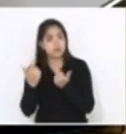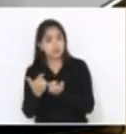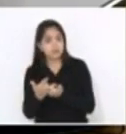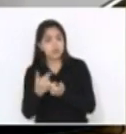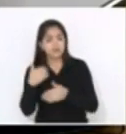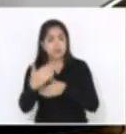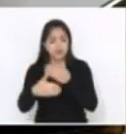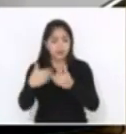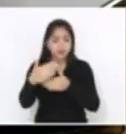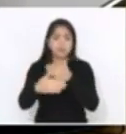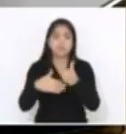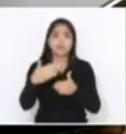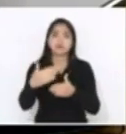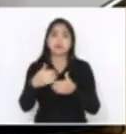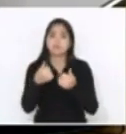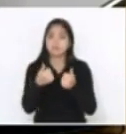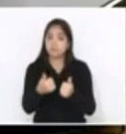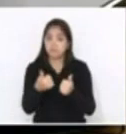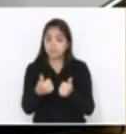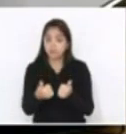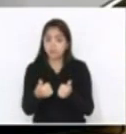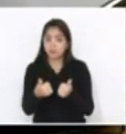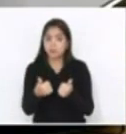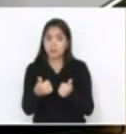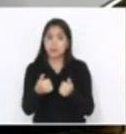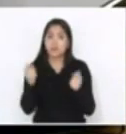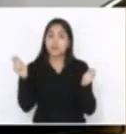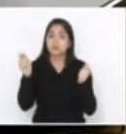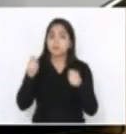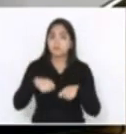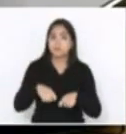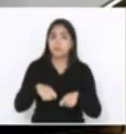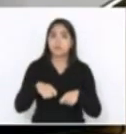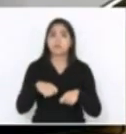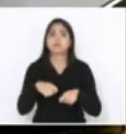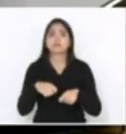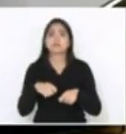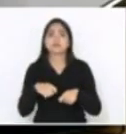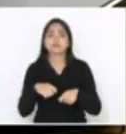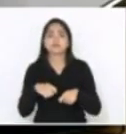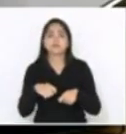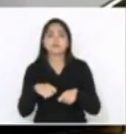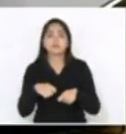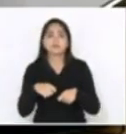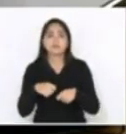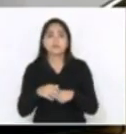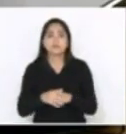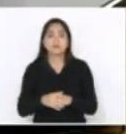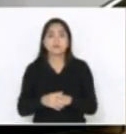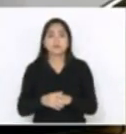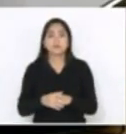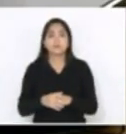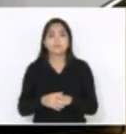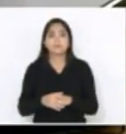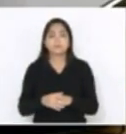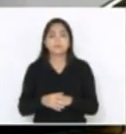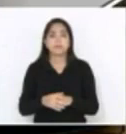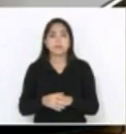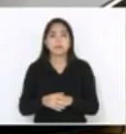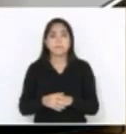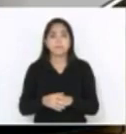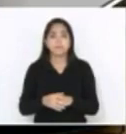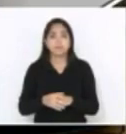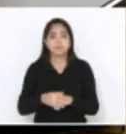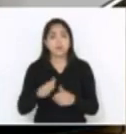encaminhamento no qual isso possa vir, sim, não como poder de barganha, como em